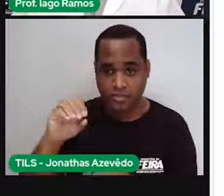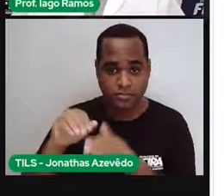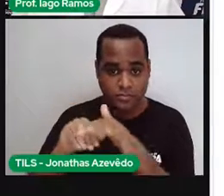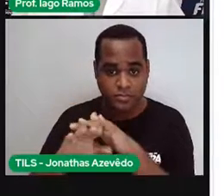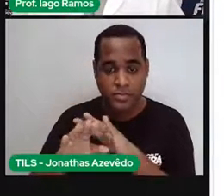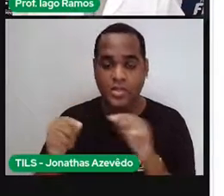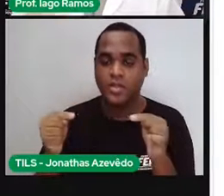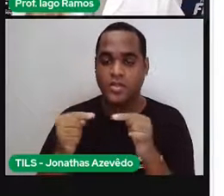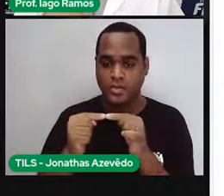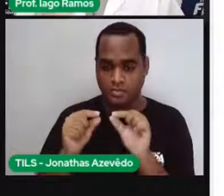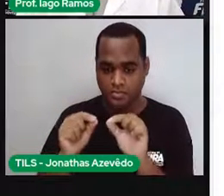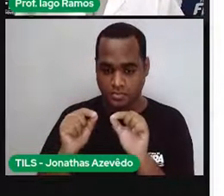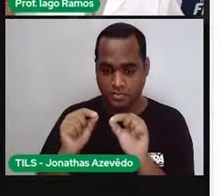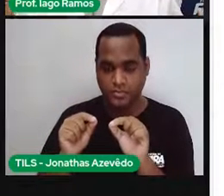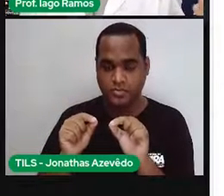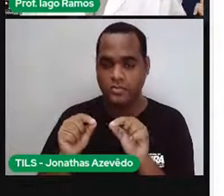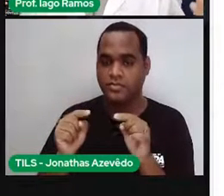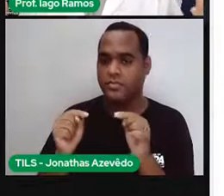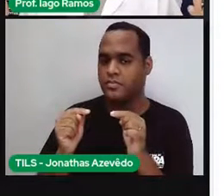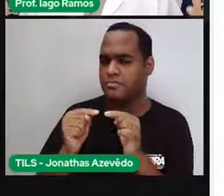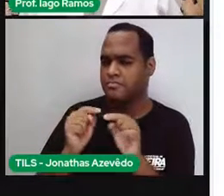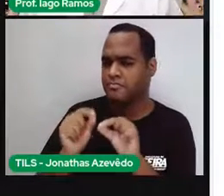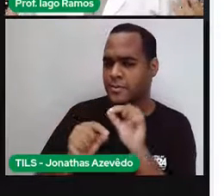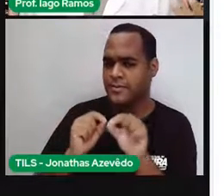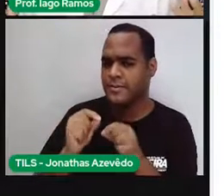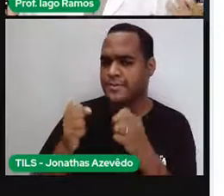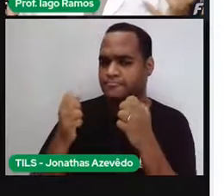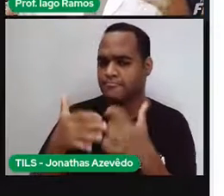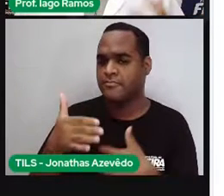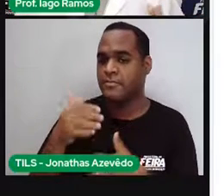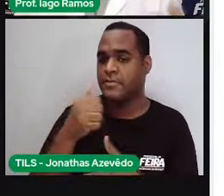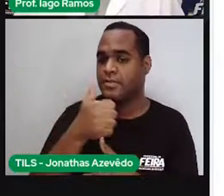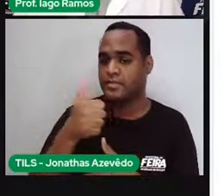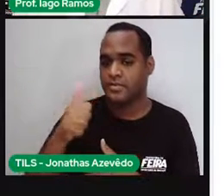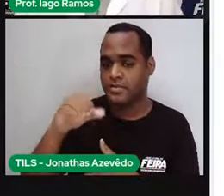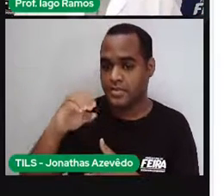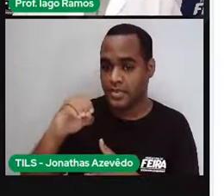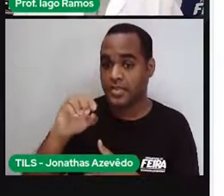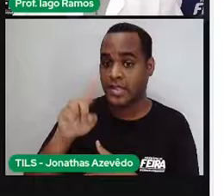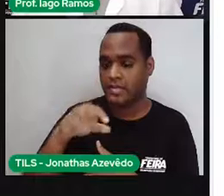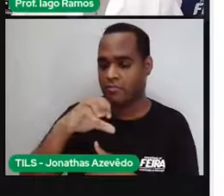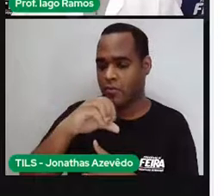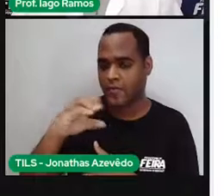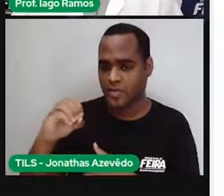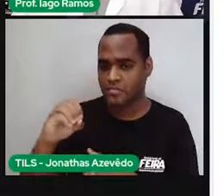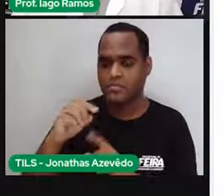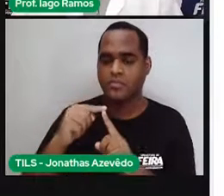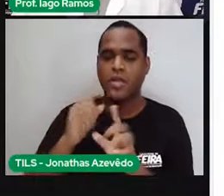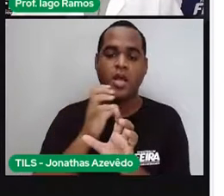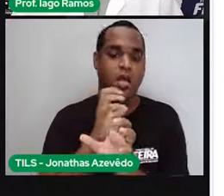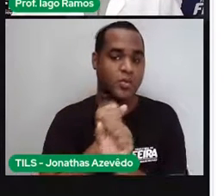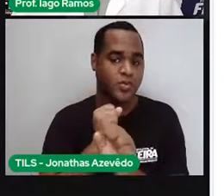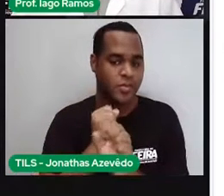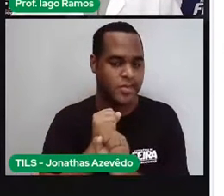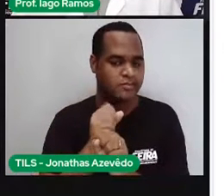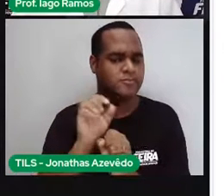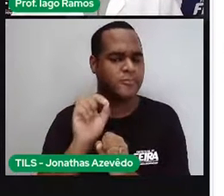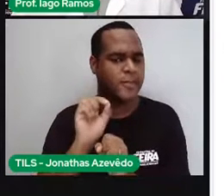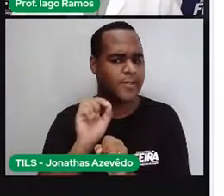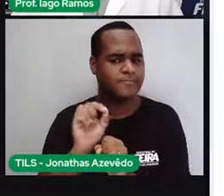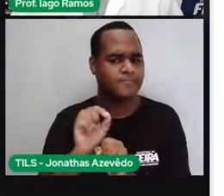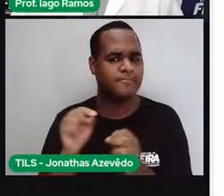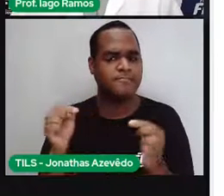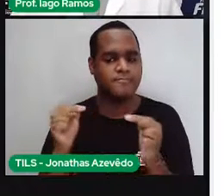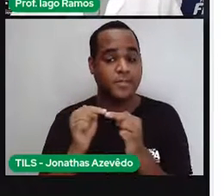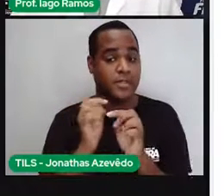110 mais esse 90 que a gente acabou de guardar. Quando a gente fizer essa soma, a gente vai ter aí um resultado